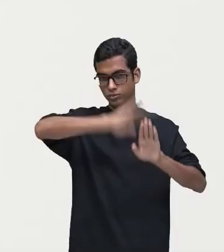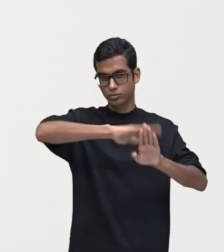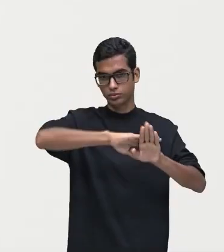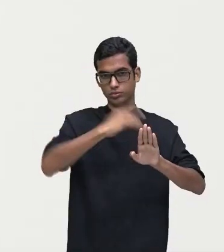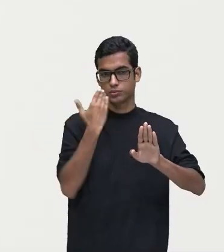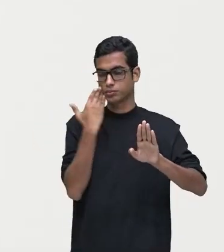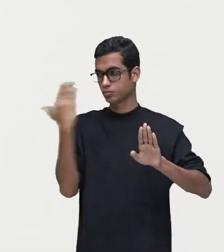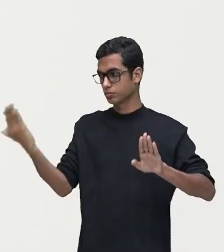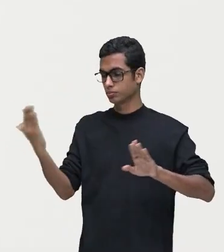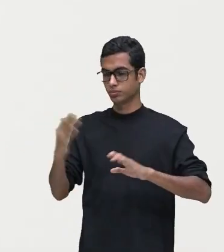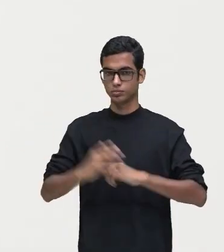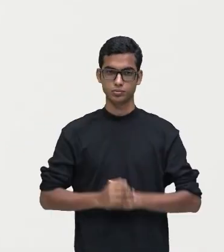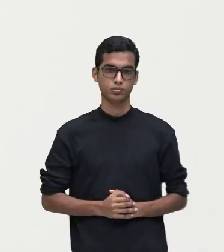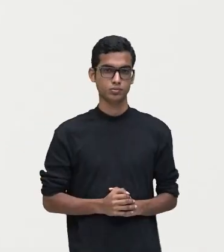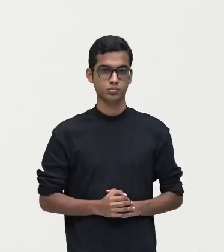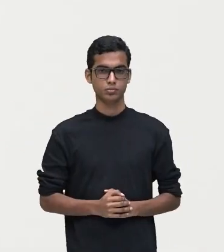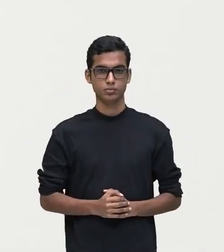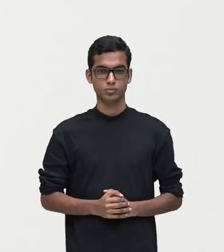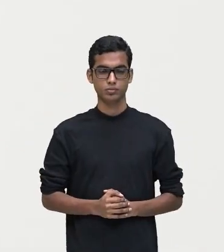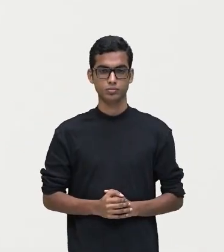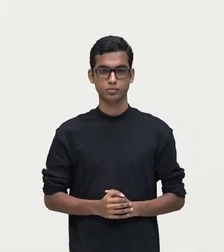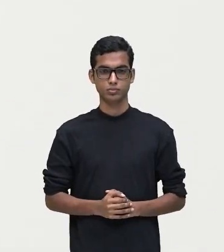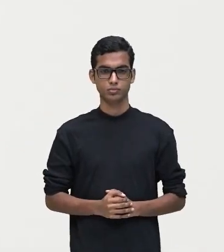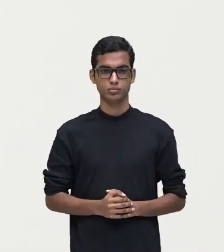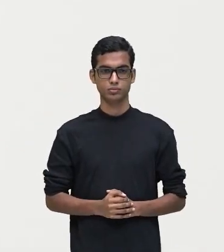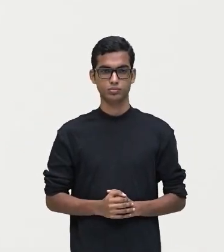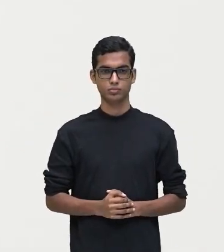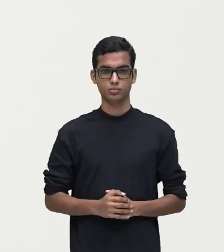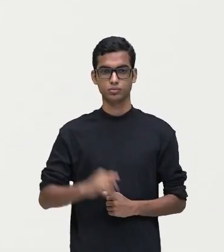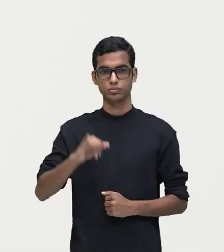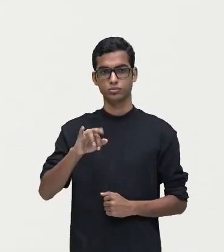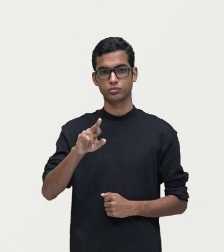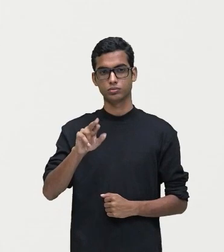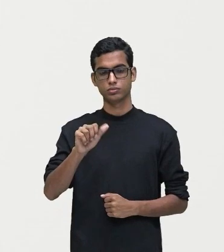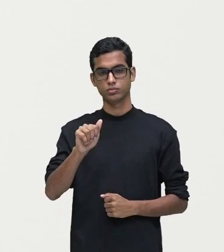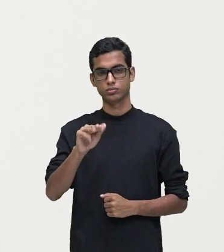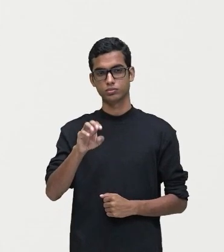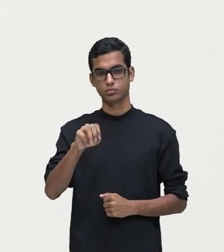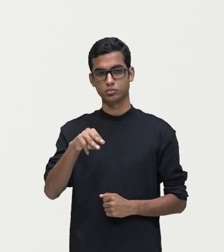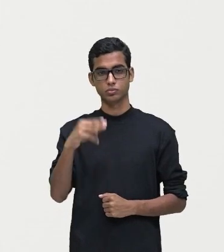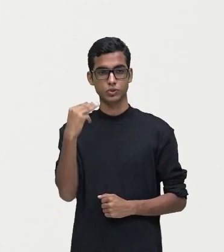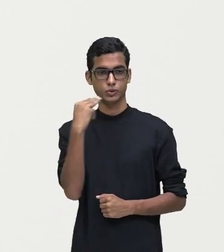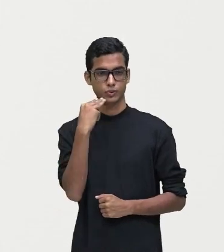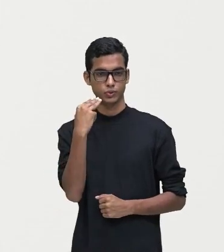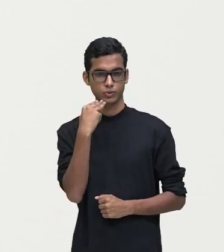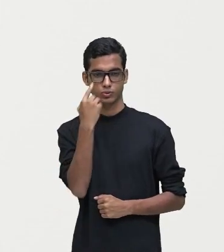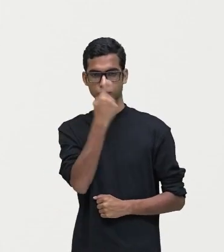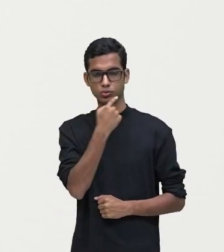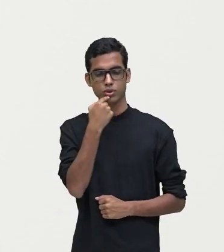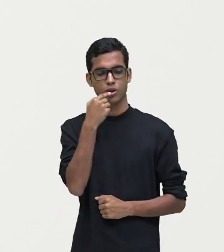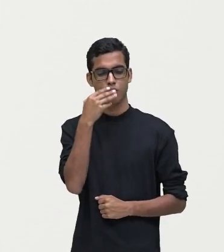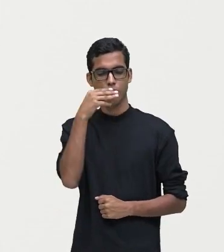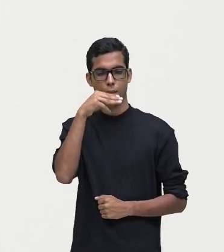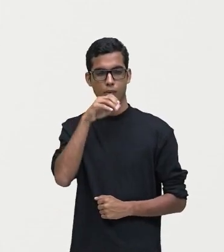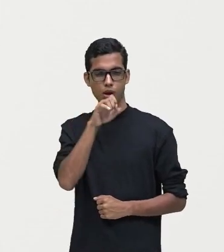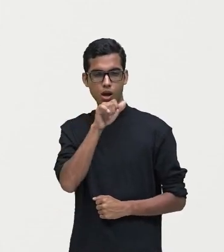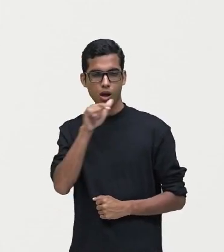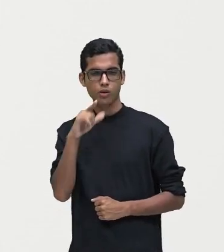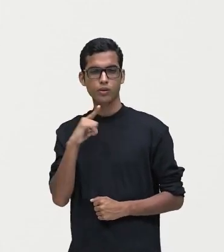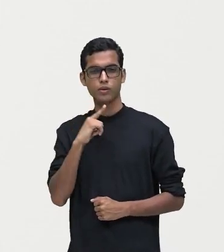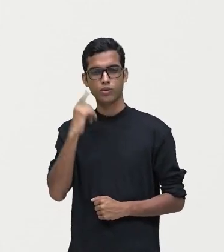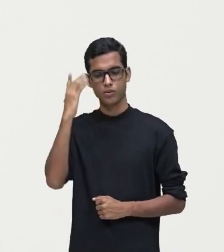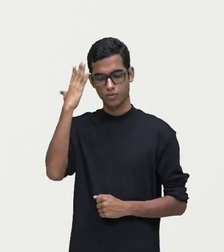Colocando aí para vocês. Olha só. Iracema, a virgem dos lábios de mel. Olha só. Tinha os